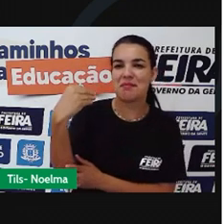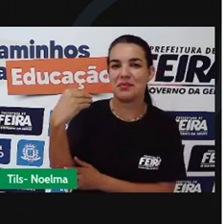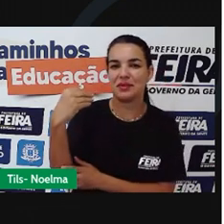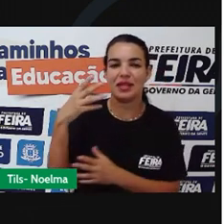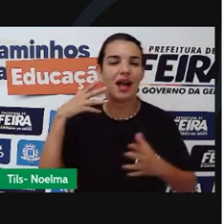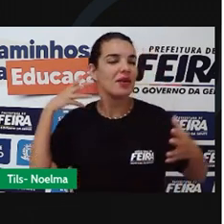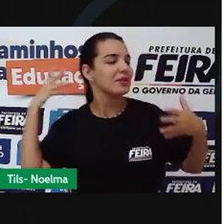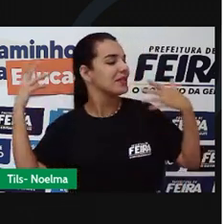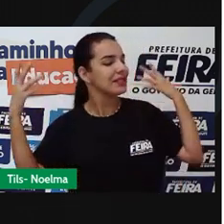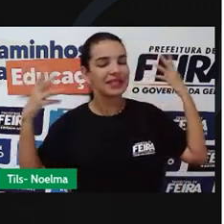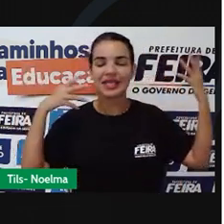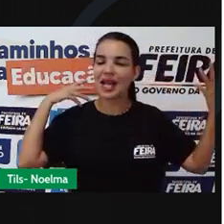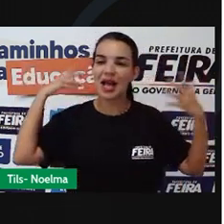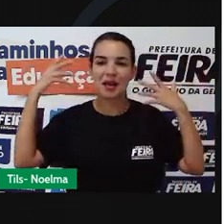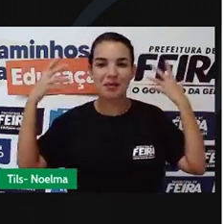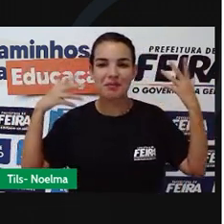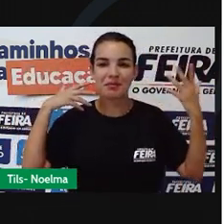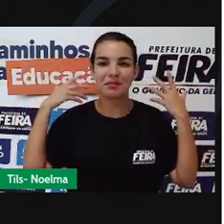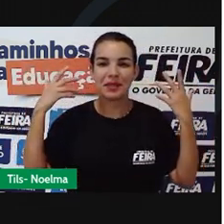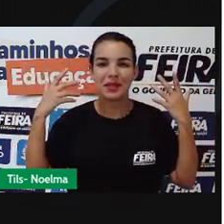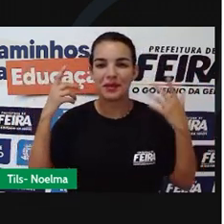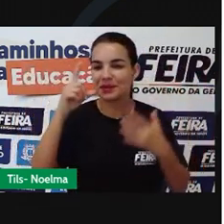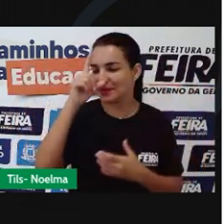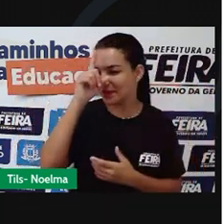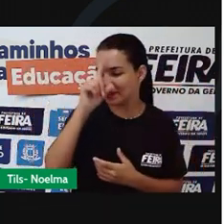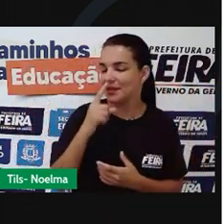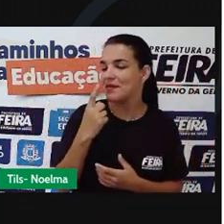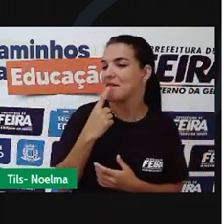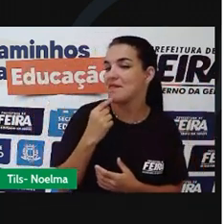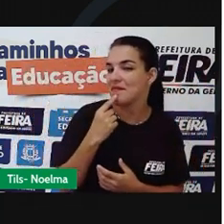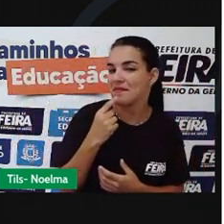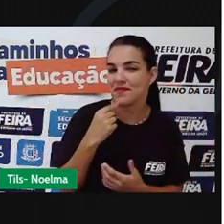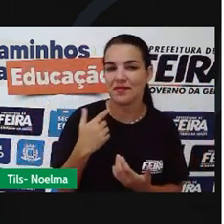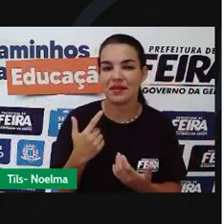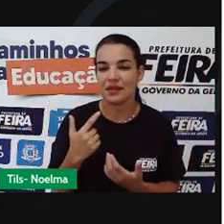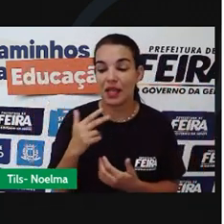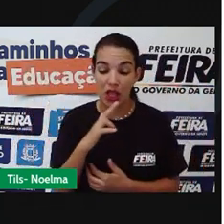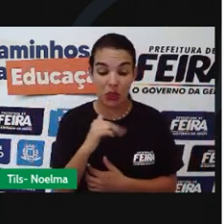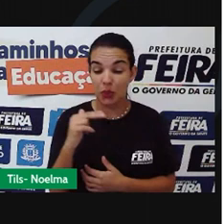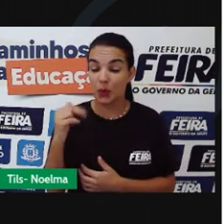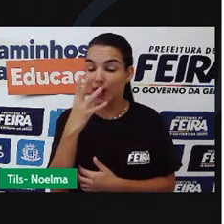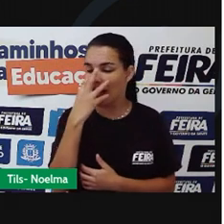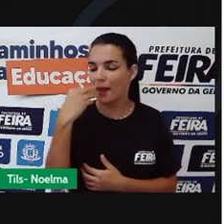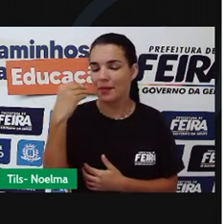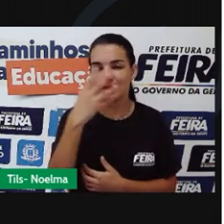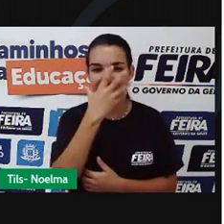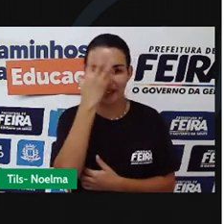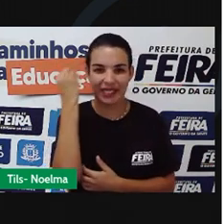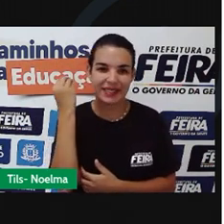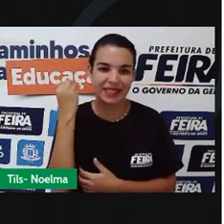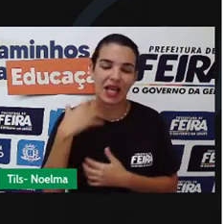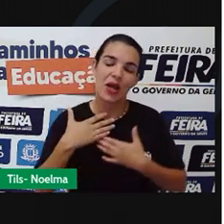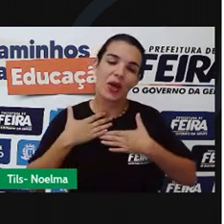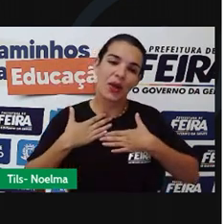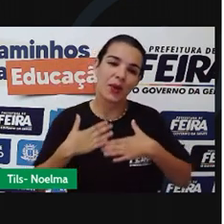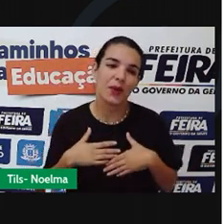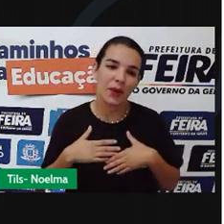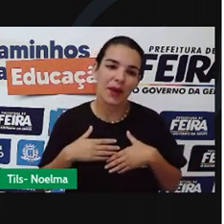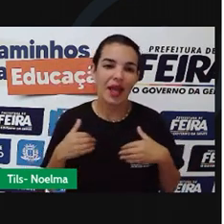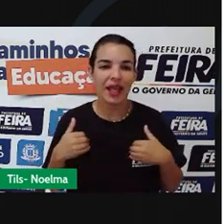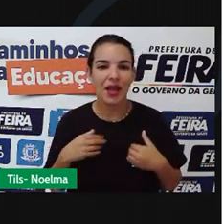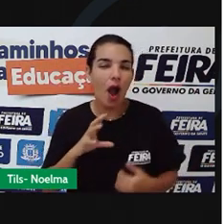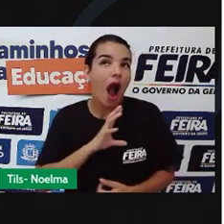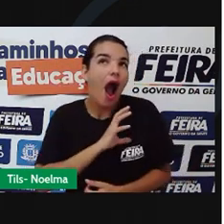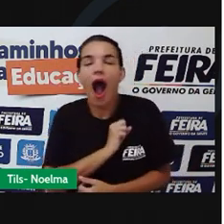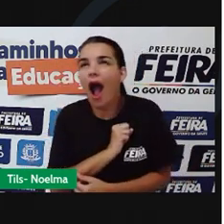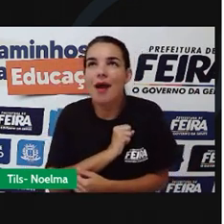cabelos da cor do trigo. E ela também nunca mais se esqueceu. Ai, eu adoro o